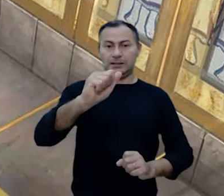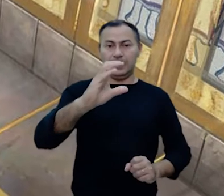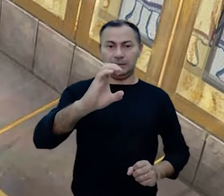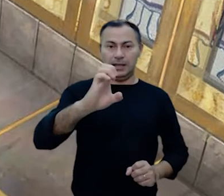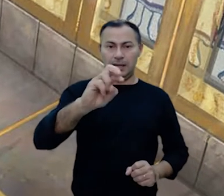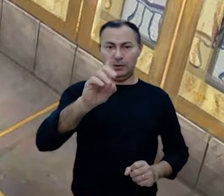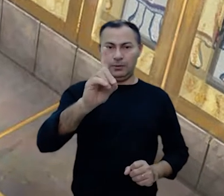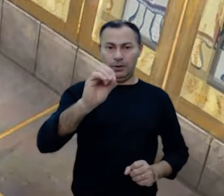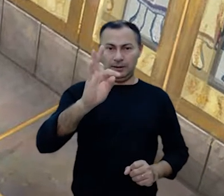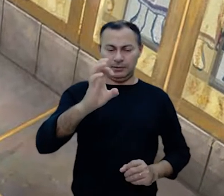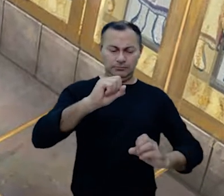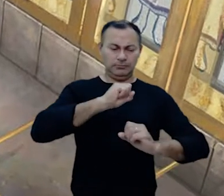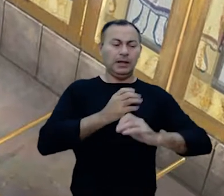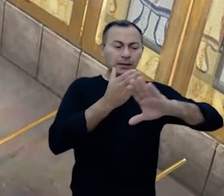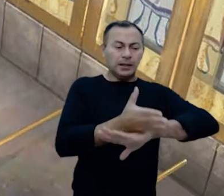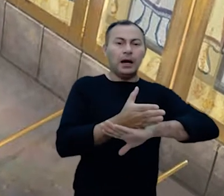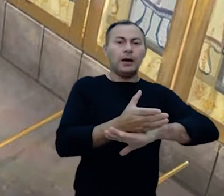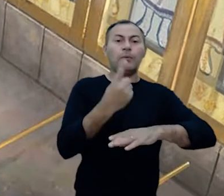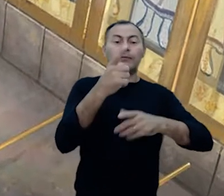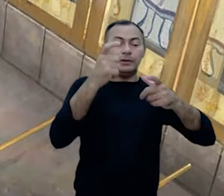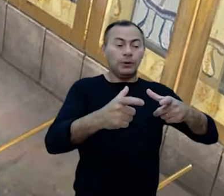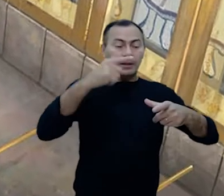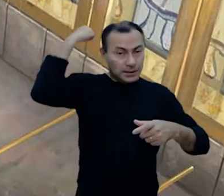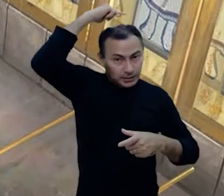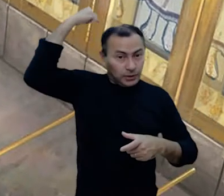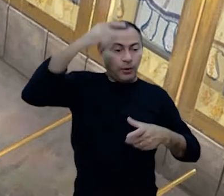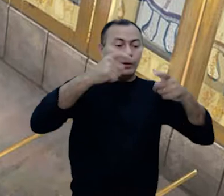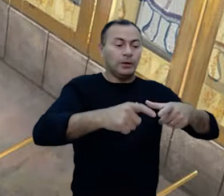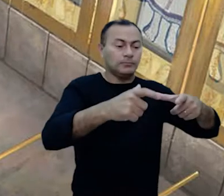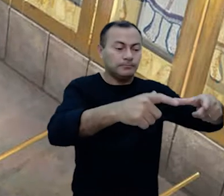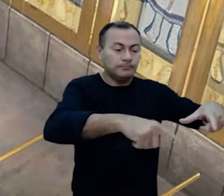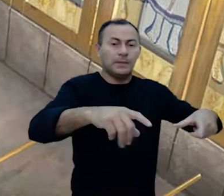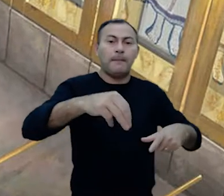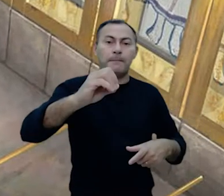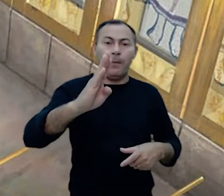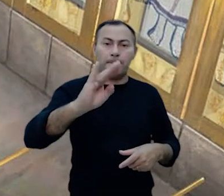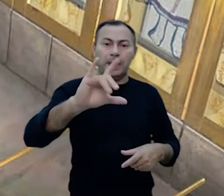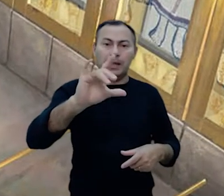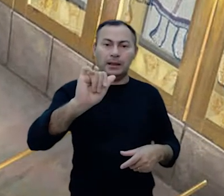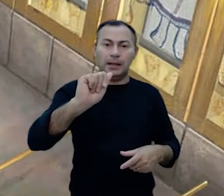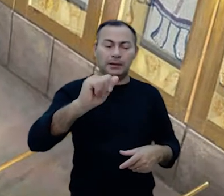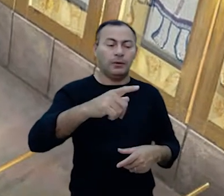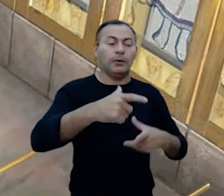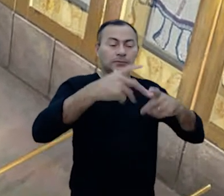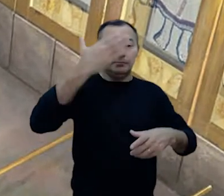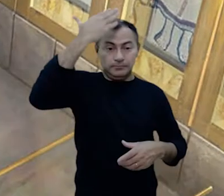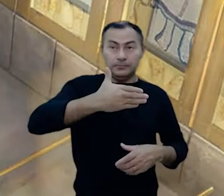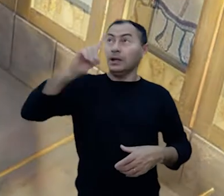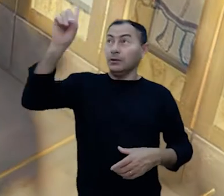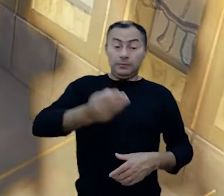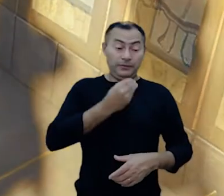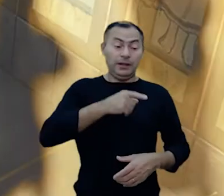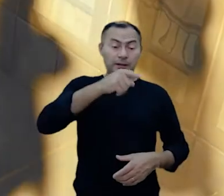vez por ano entrava no lugar santo dos santos onde estava a mobília na qual a presença de Deus habitava.